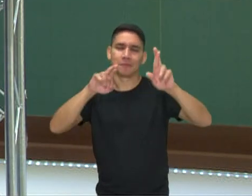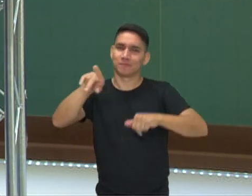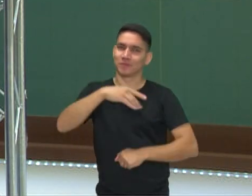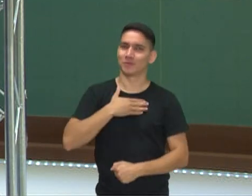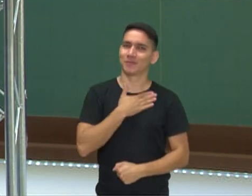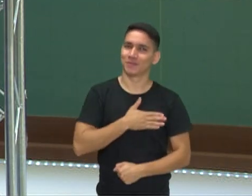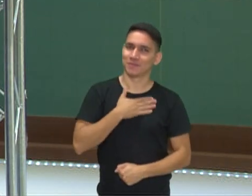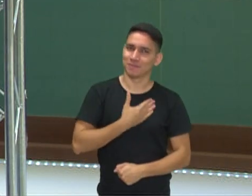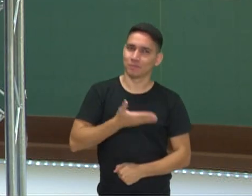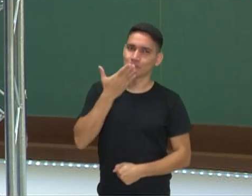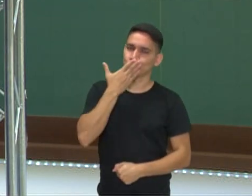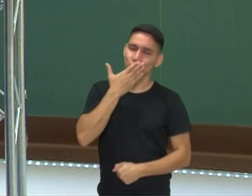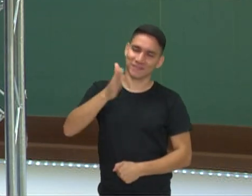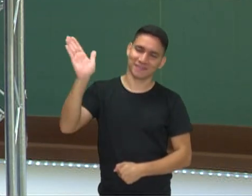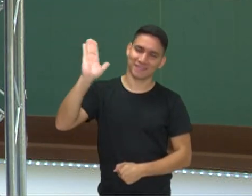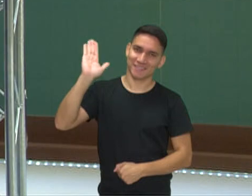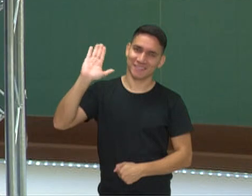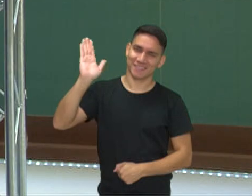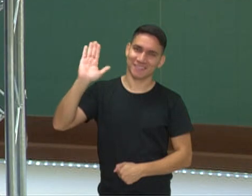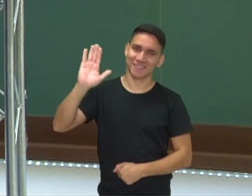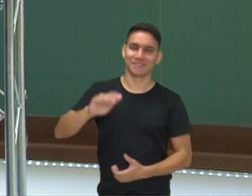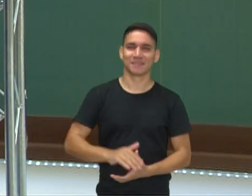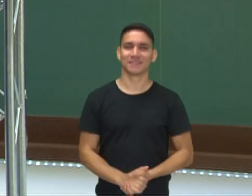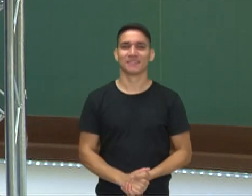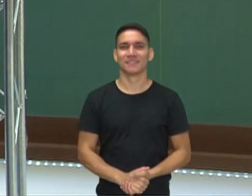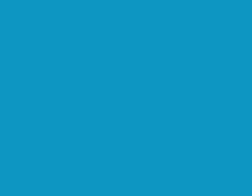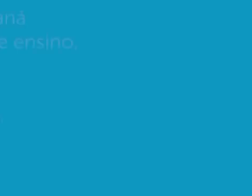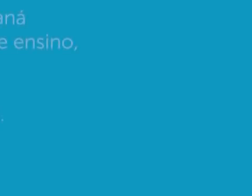que vocês tenham gostado. Até breve!